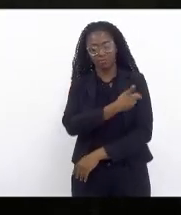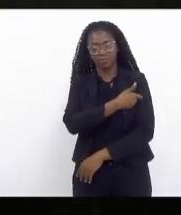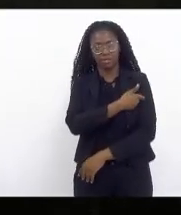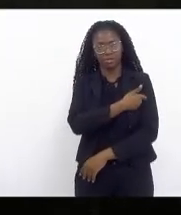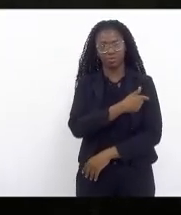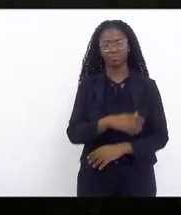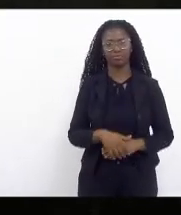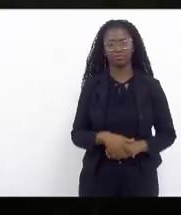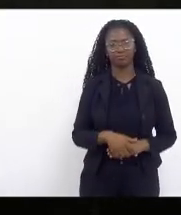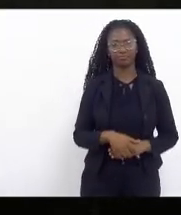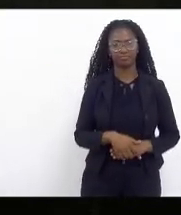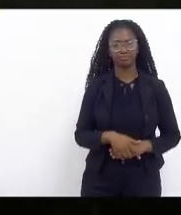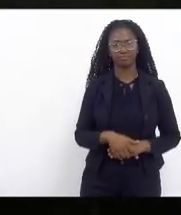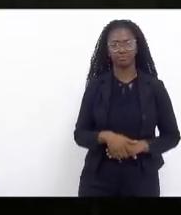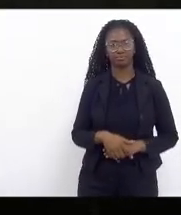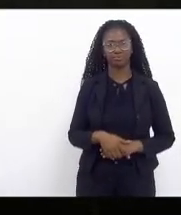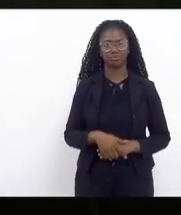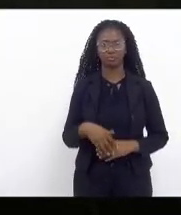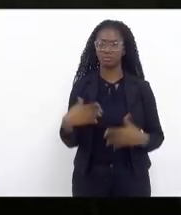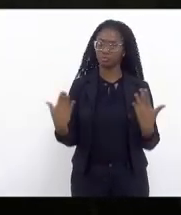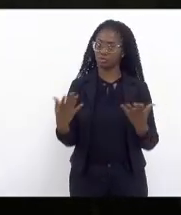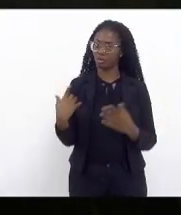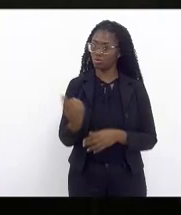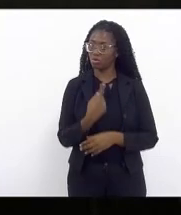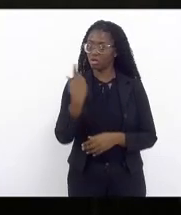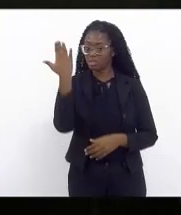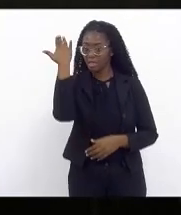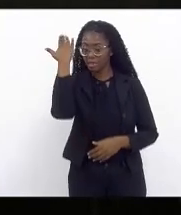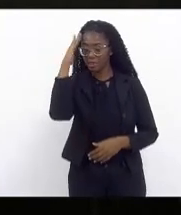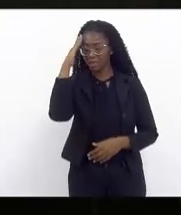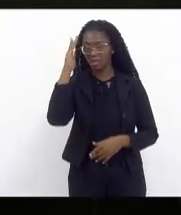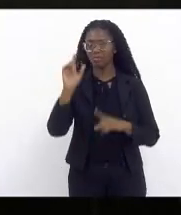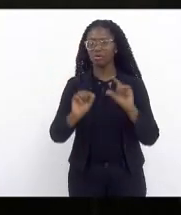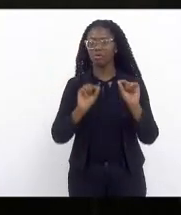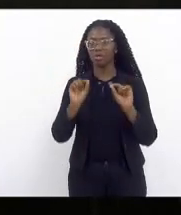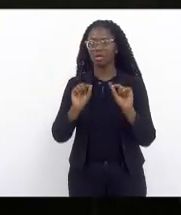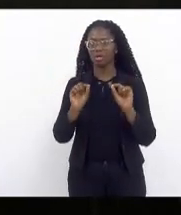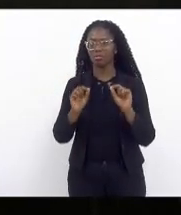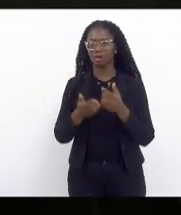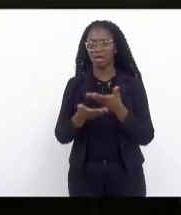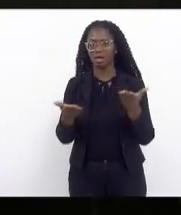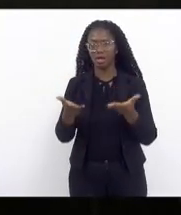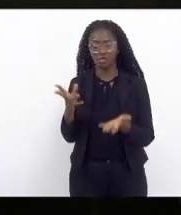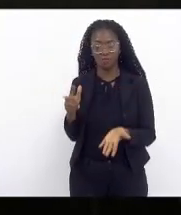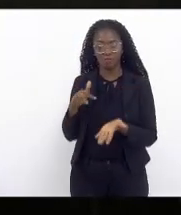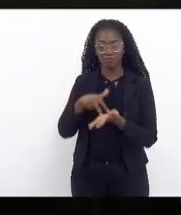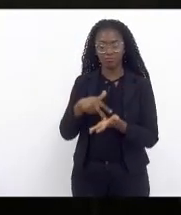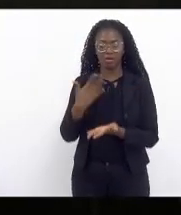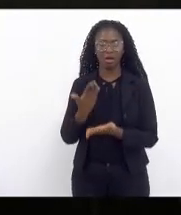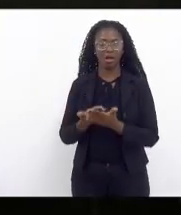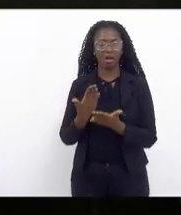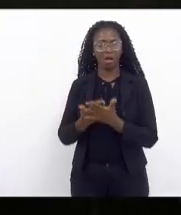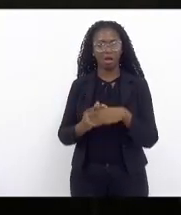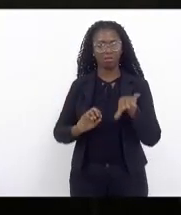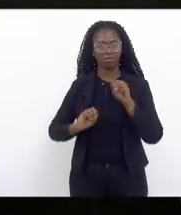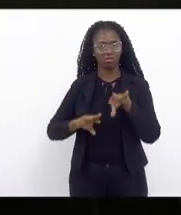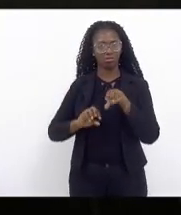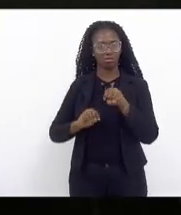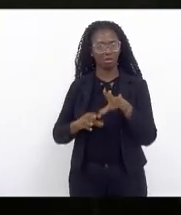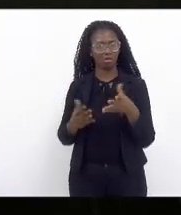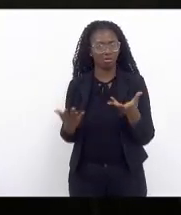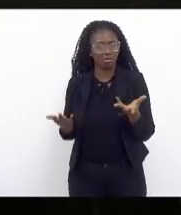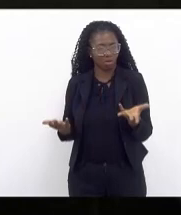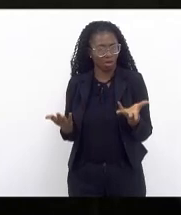vacinação e a gente supõe que isso seria pra eles darem aula então não